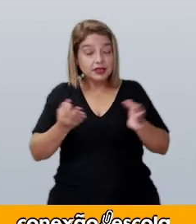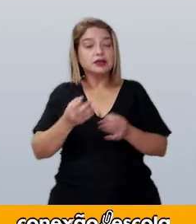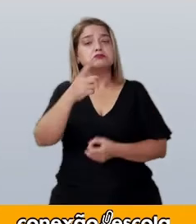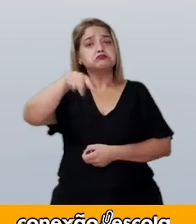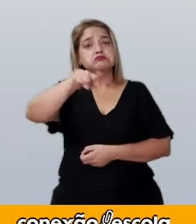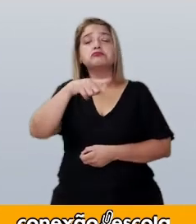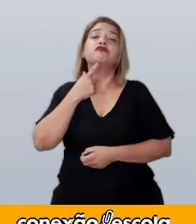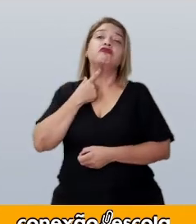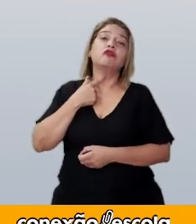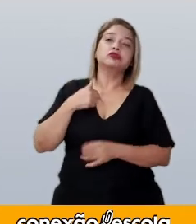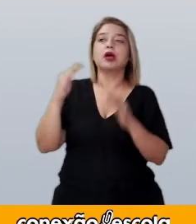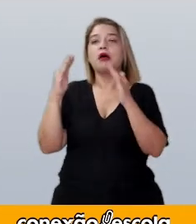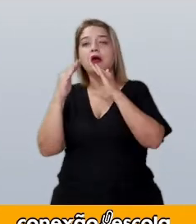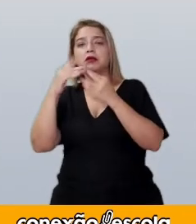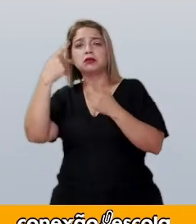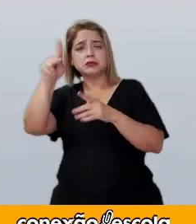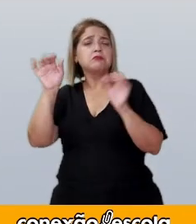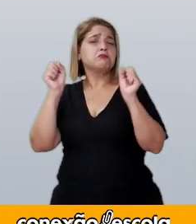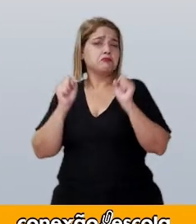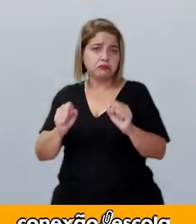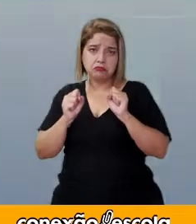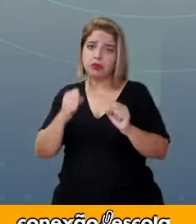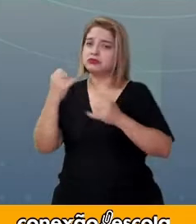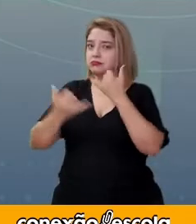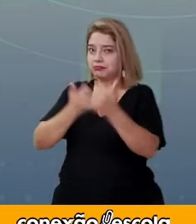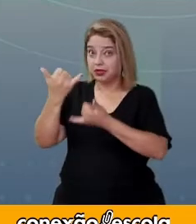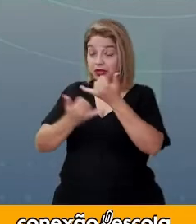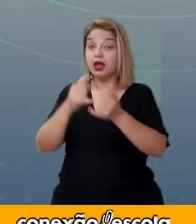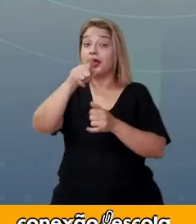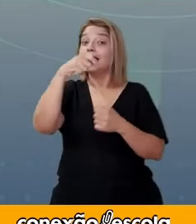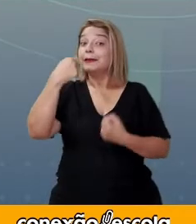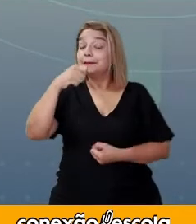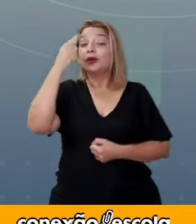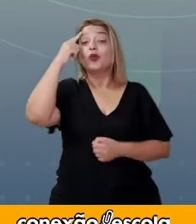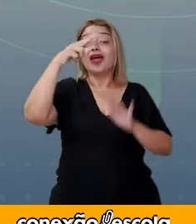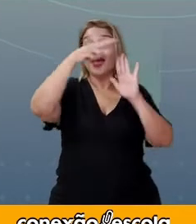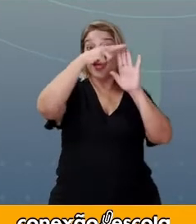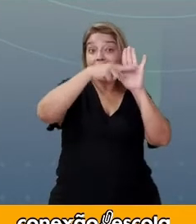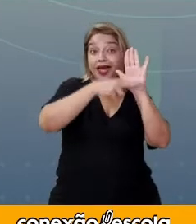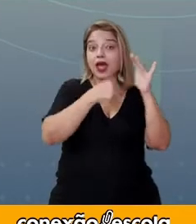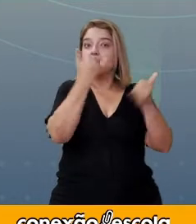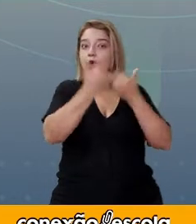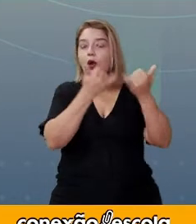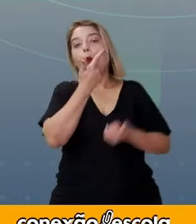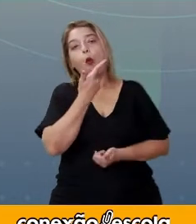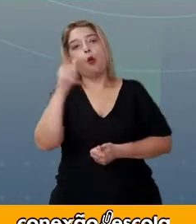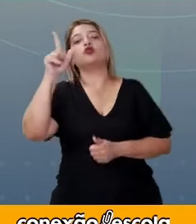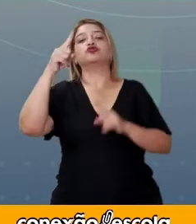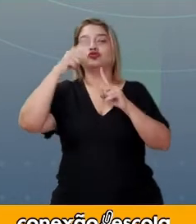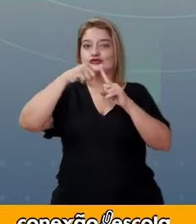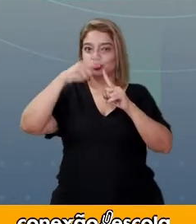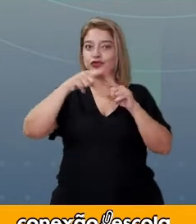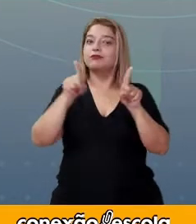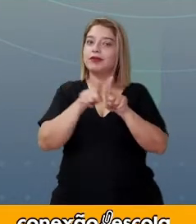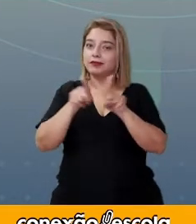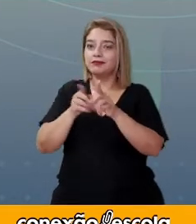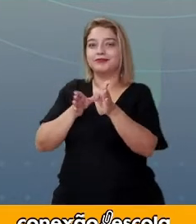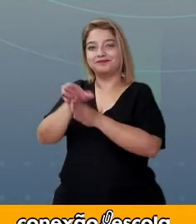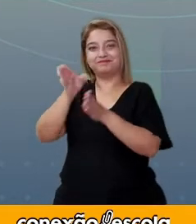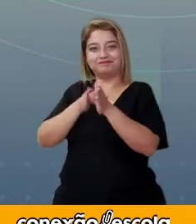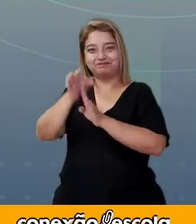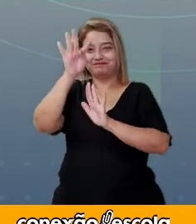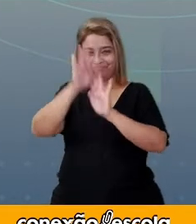um jogo que tenha em casa. Lembrando que regras de jogo é um outro tipo de texto instrucional.